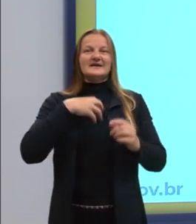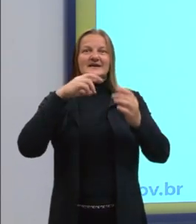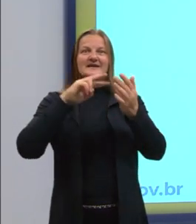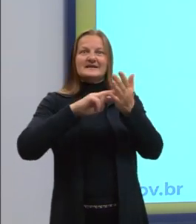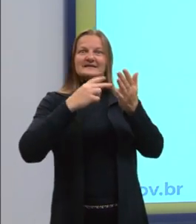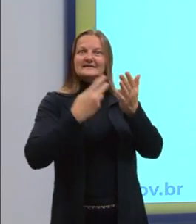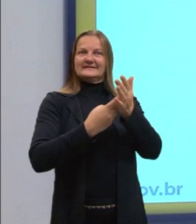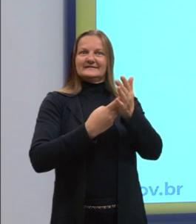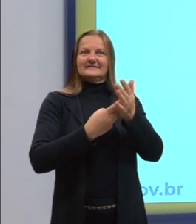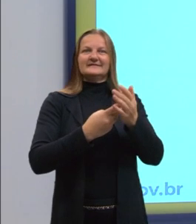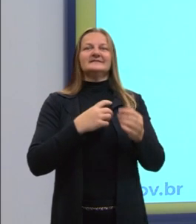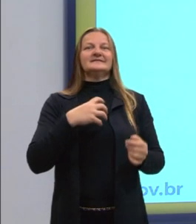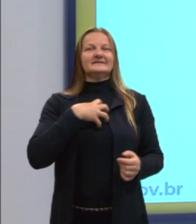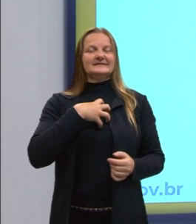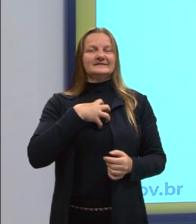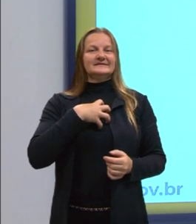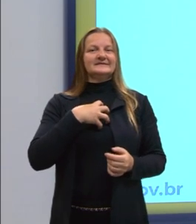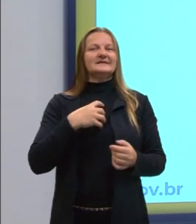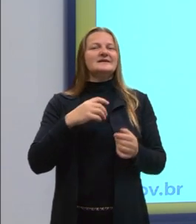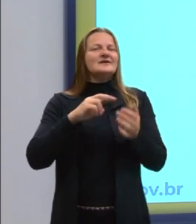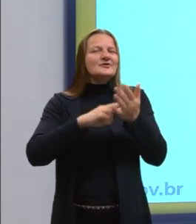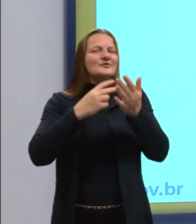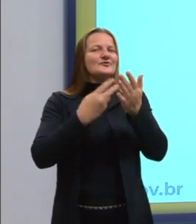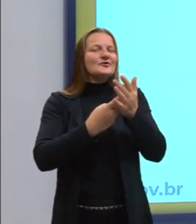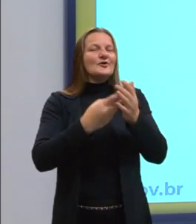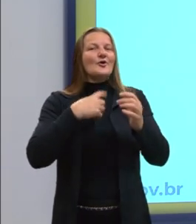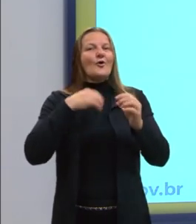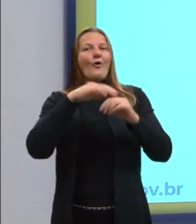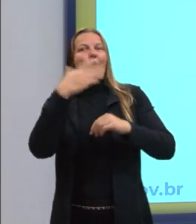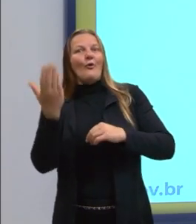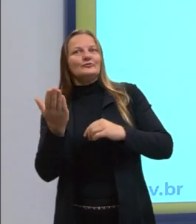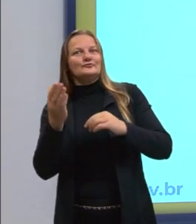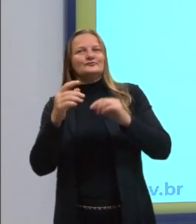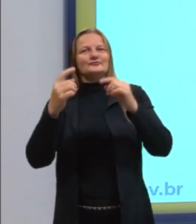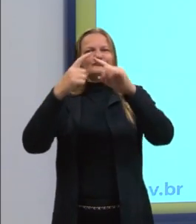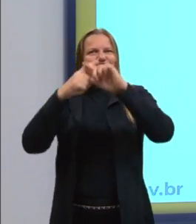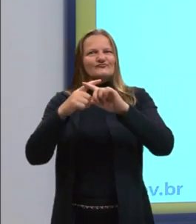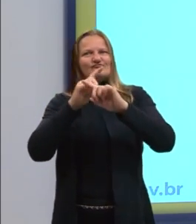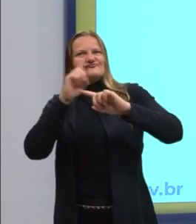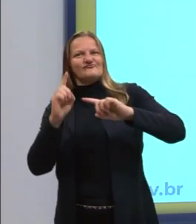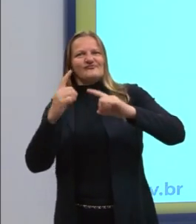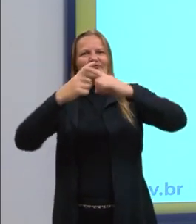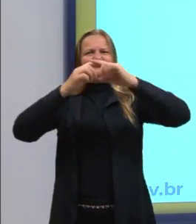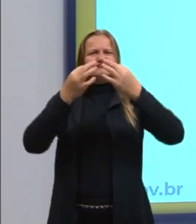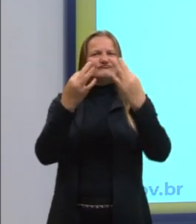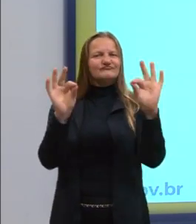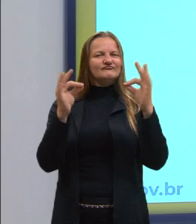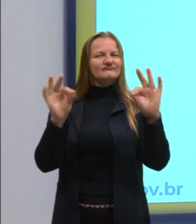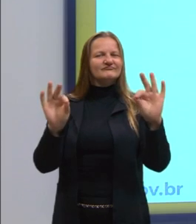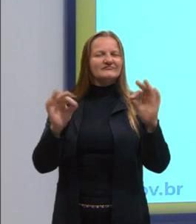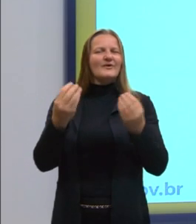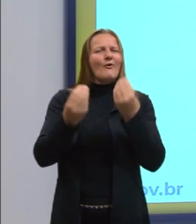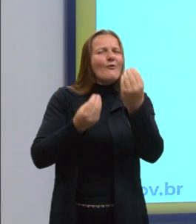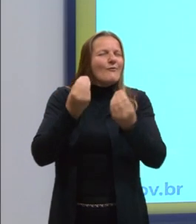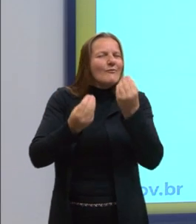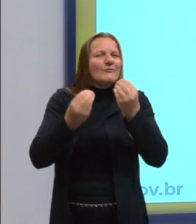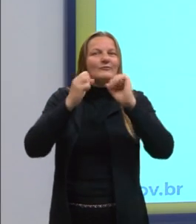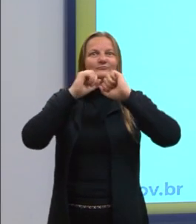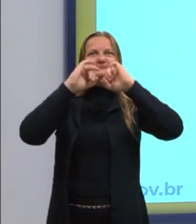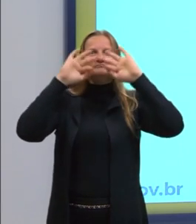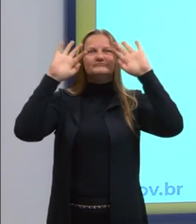sintaxe. De um lado a gente tem semântica, de um lado a gente tem sintaxe. E aqui a gente vai começar entendendo um pouquinho